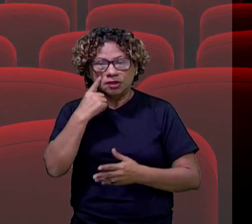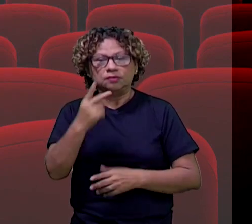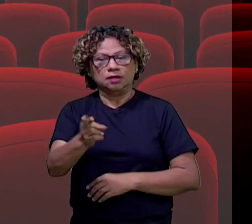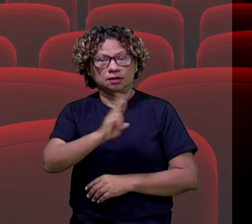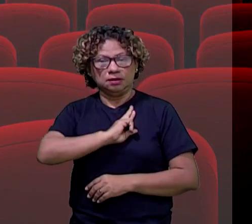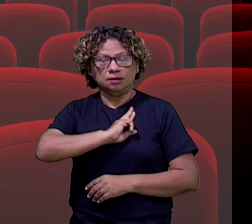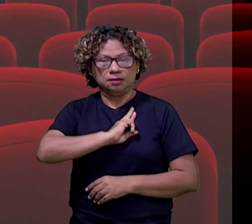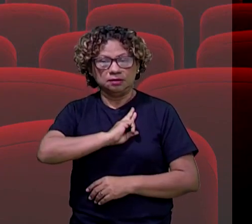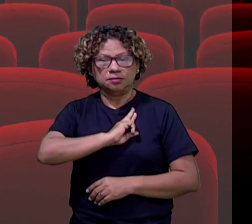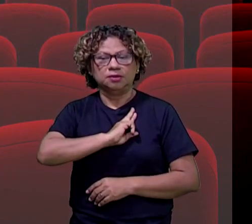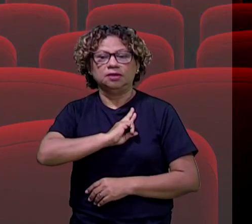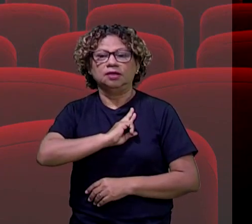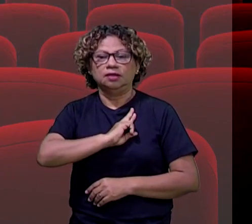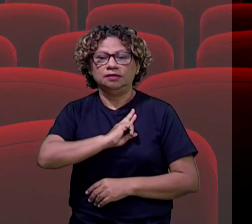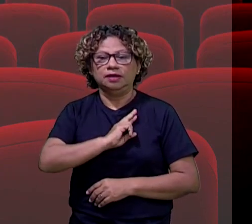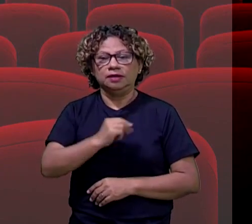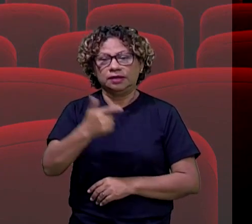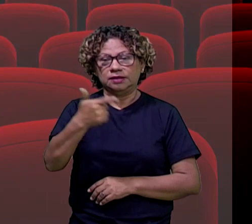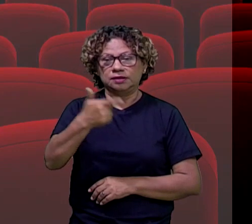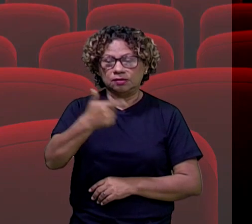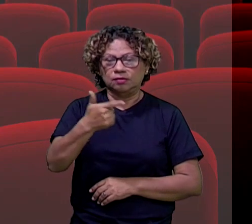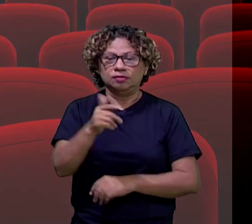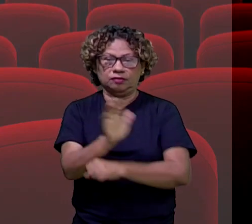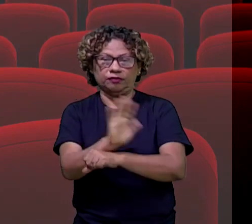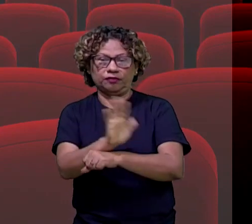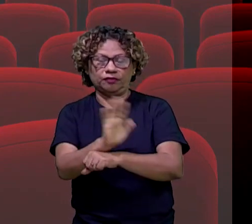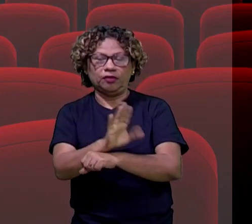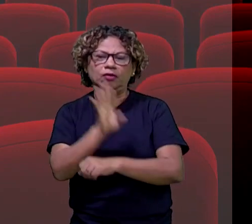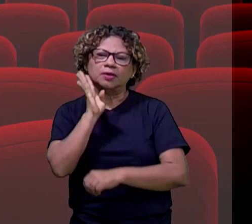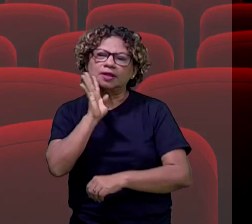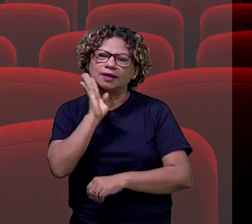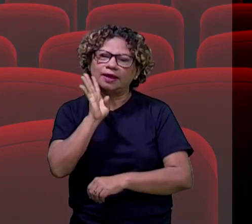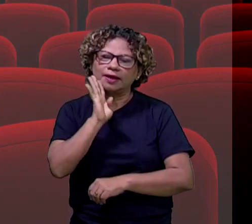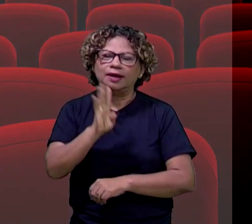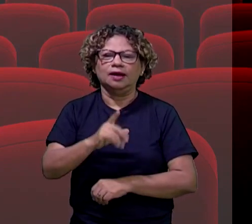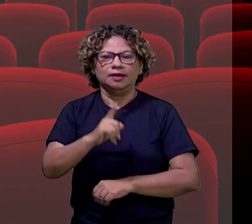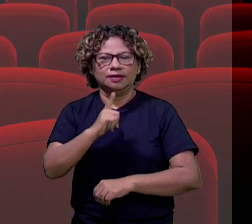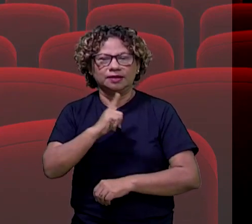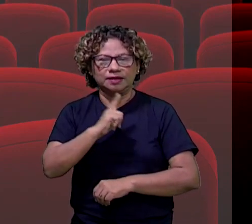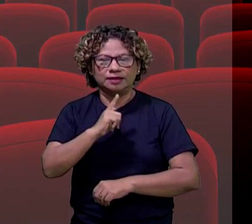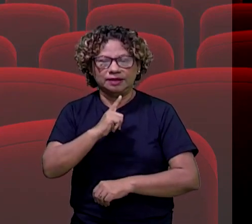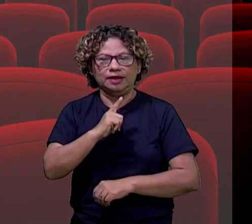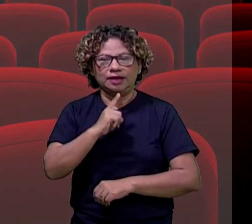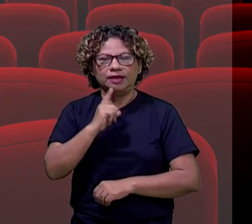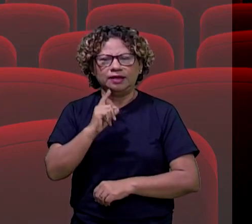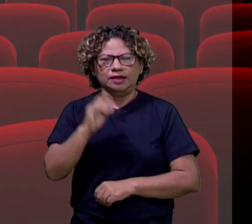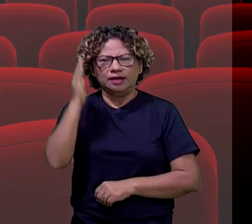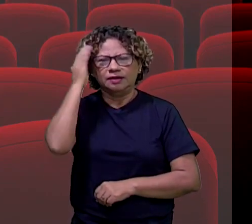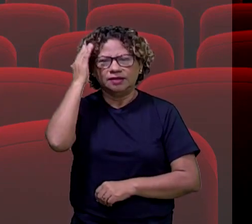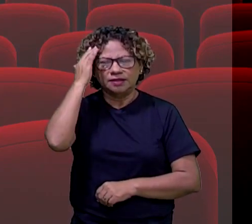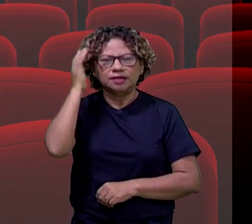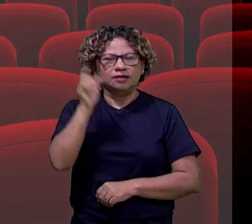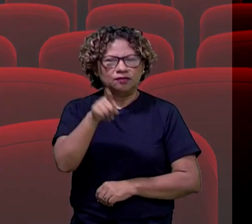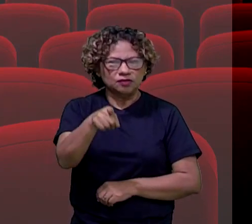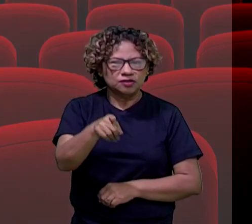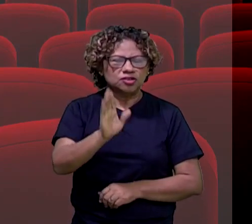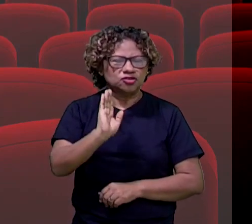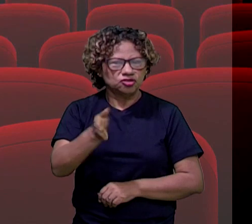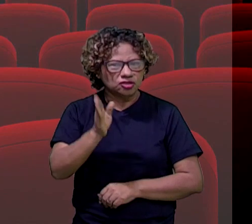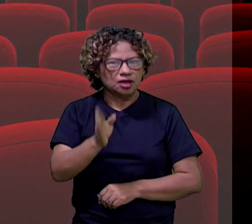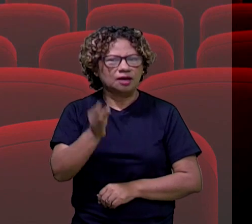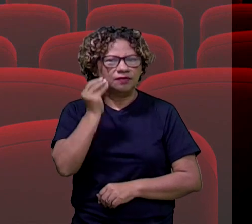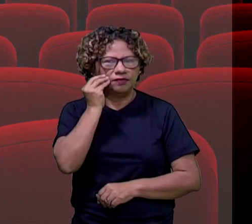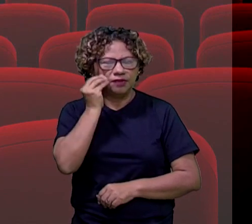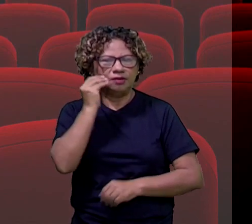Índia, né? Com Bollywood. Aqueles filmes bem legais, dançantes, né? Que a gente já, com certeza, alguns de vocês também já viram aí na